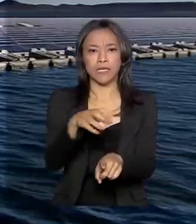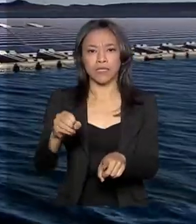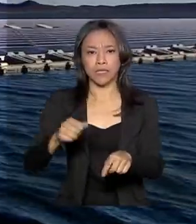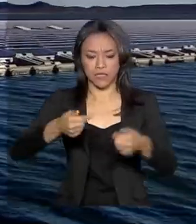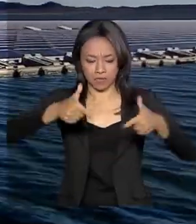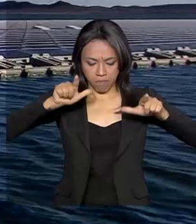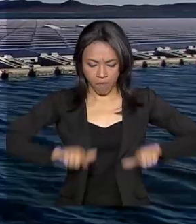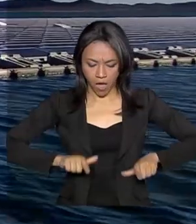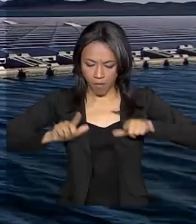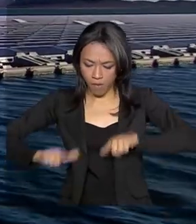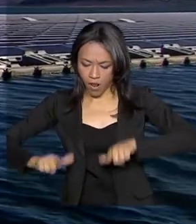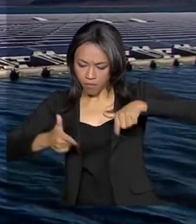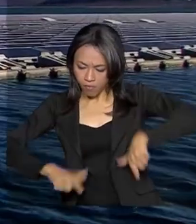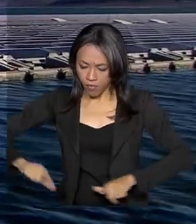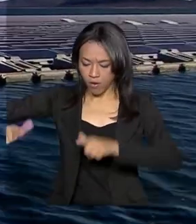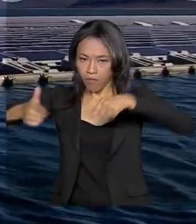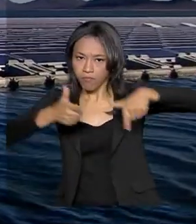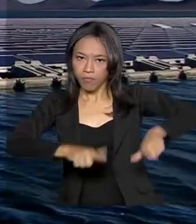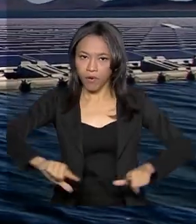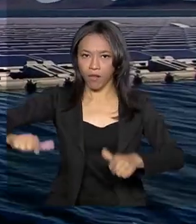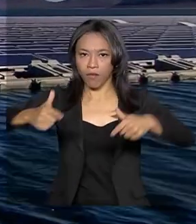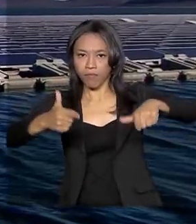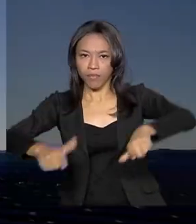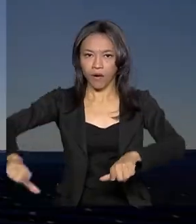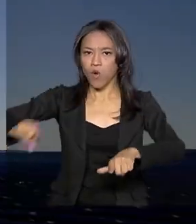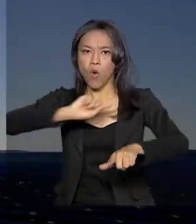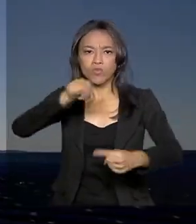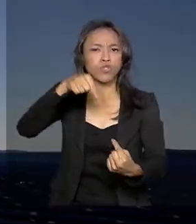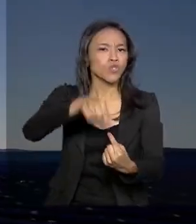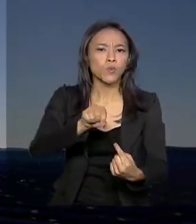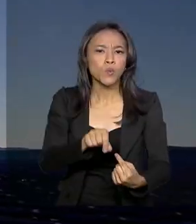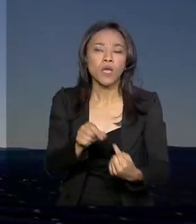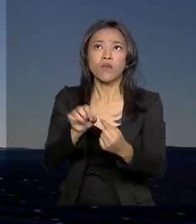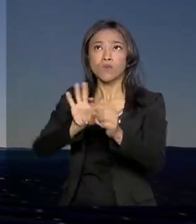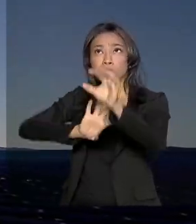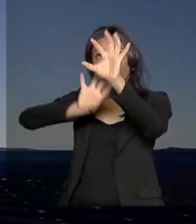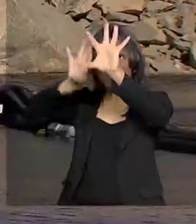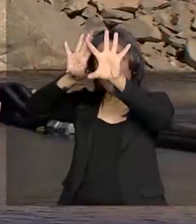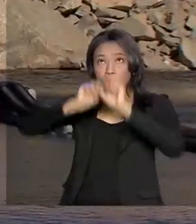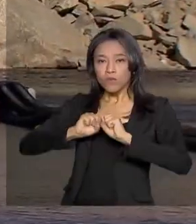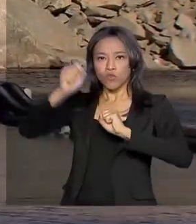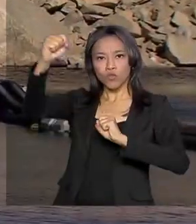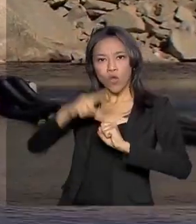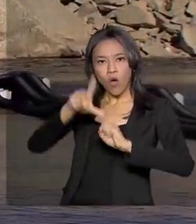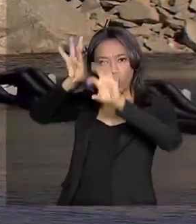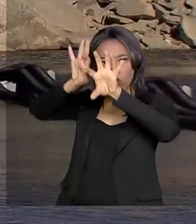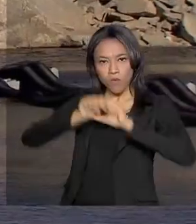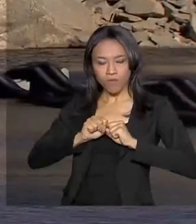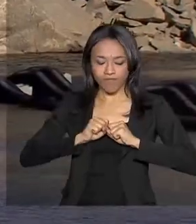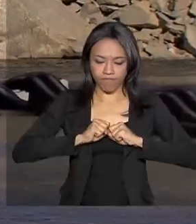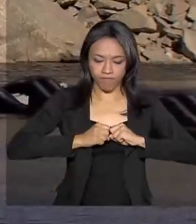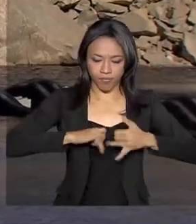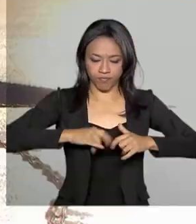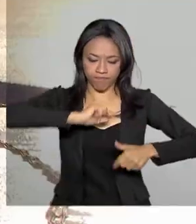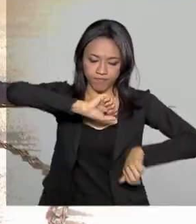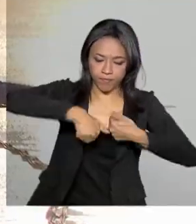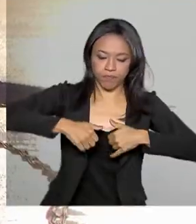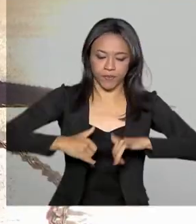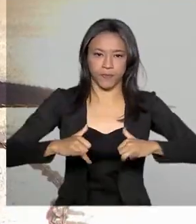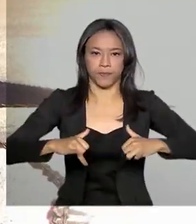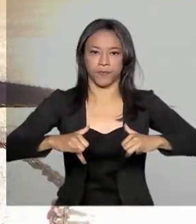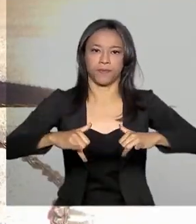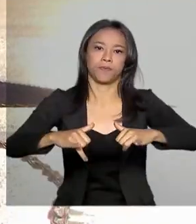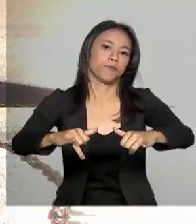Uma usina solar flutuante que tem o objetivo de transformar a luz do sol em energia e aproveita as